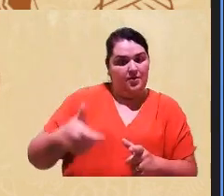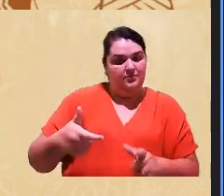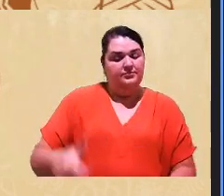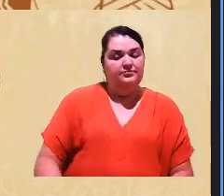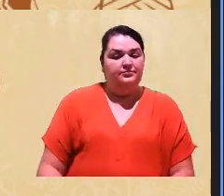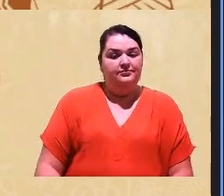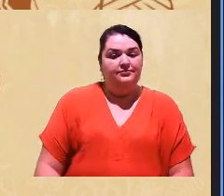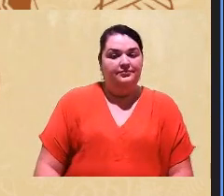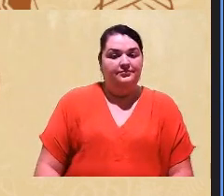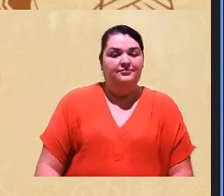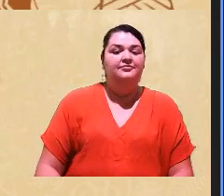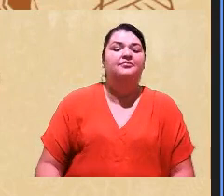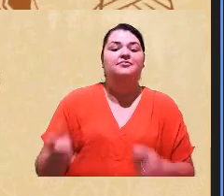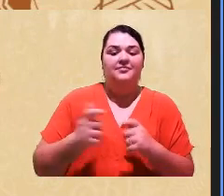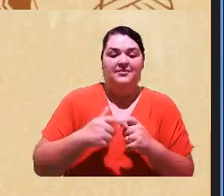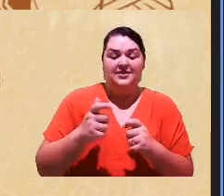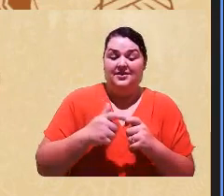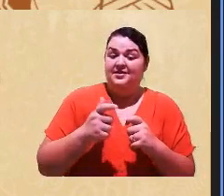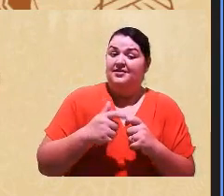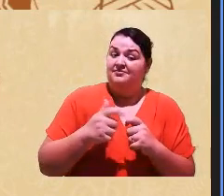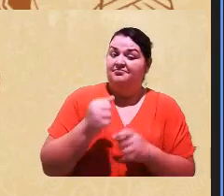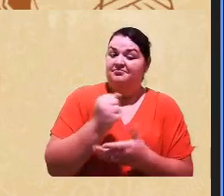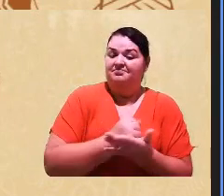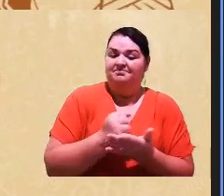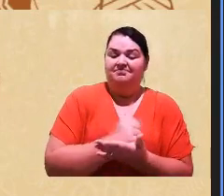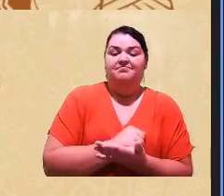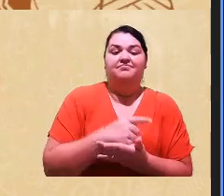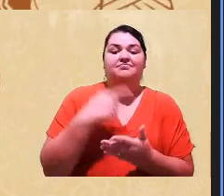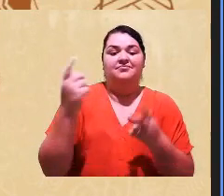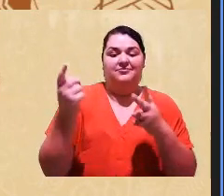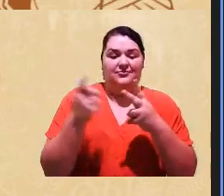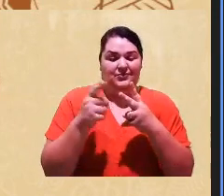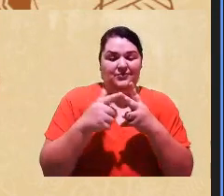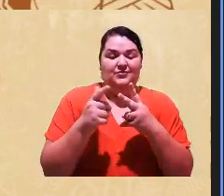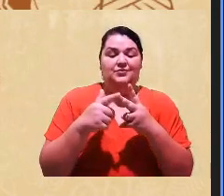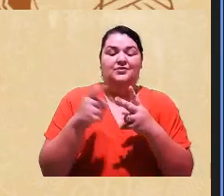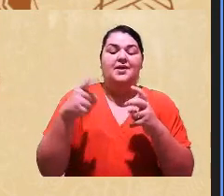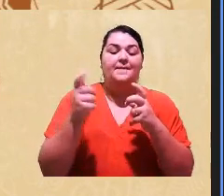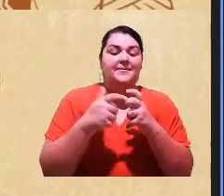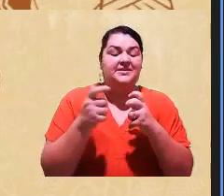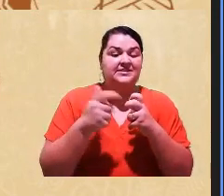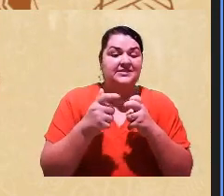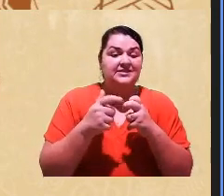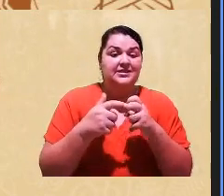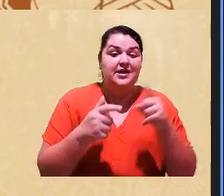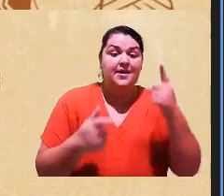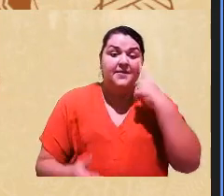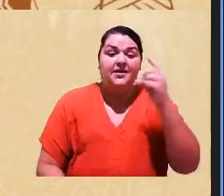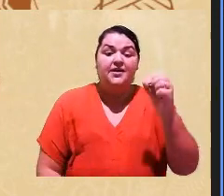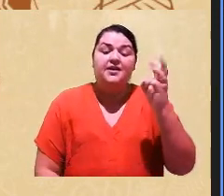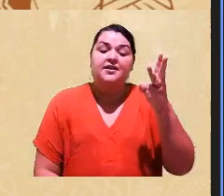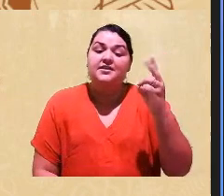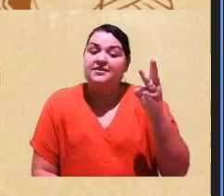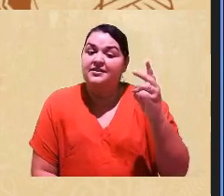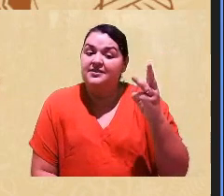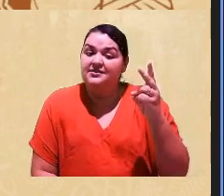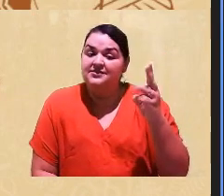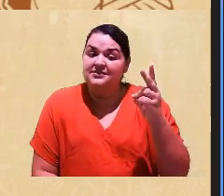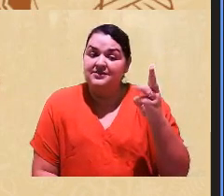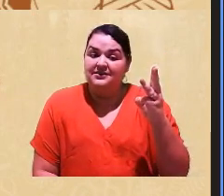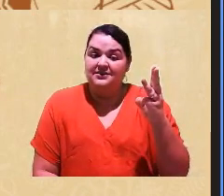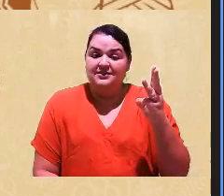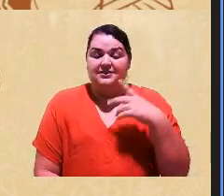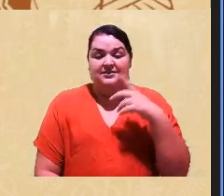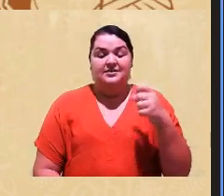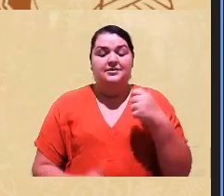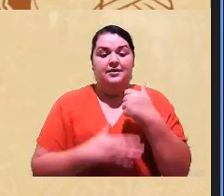medicina, segundo lugar, medicina, quando começa a pensar no terceiro, aí vem vindo